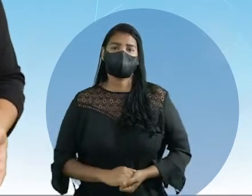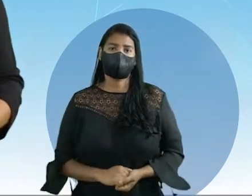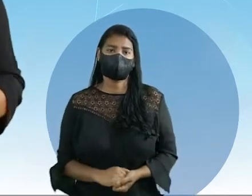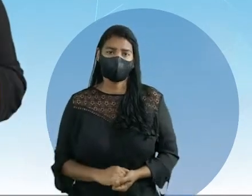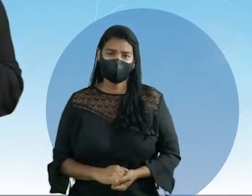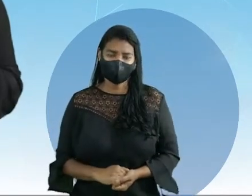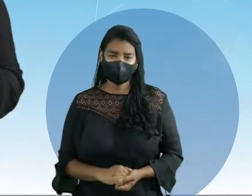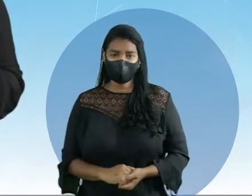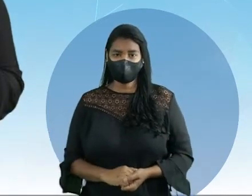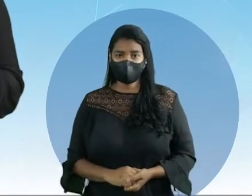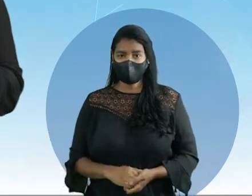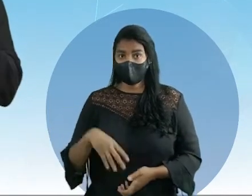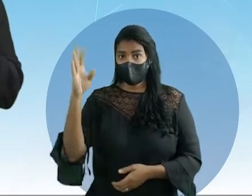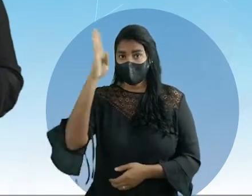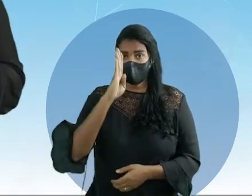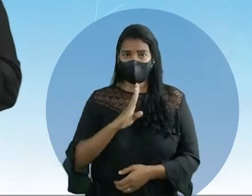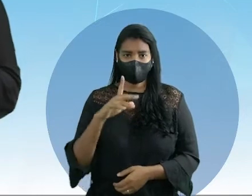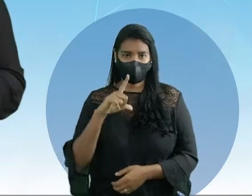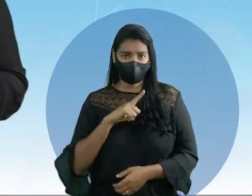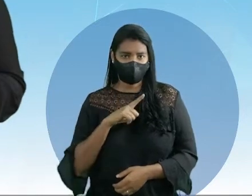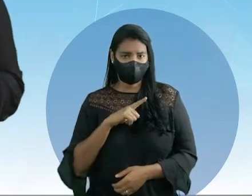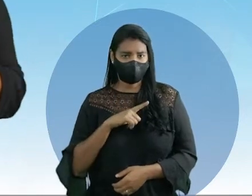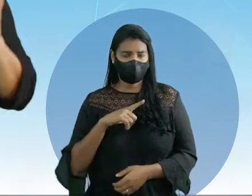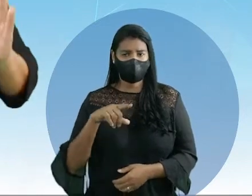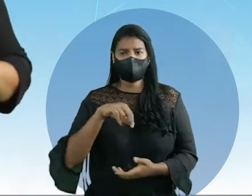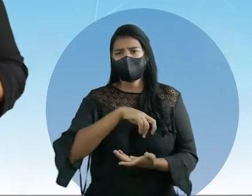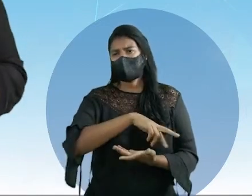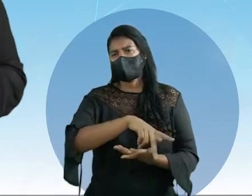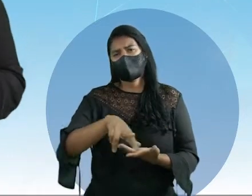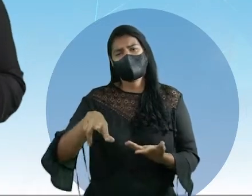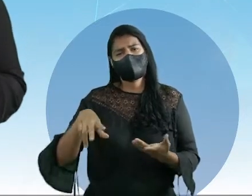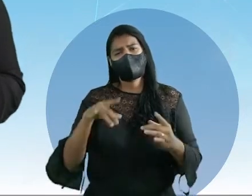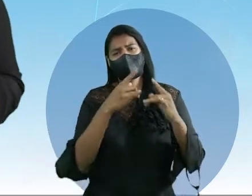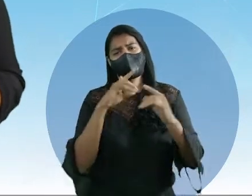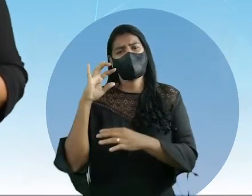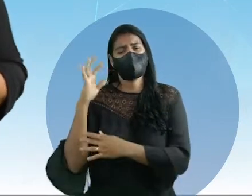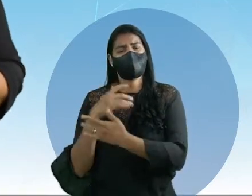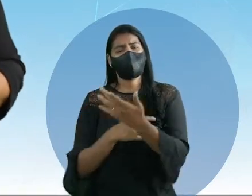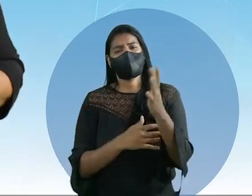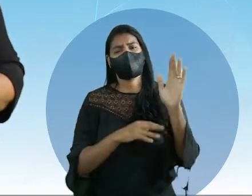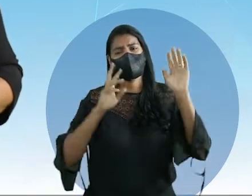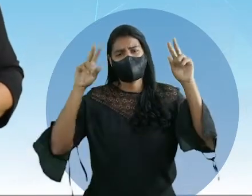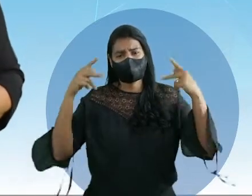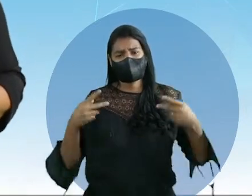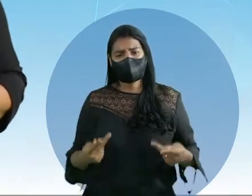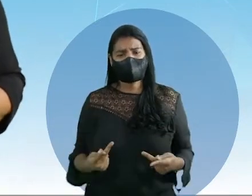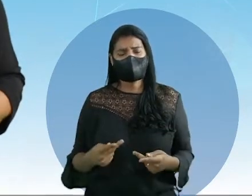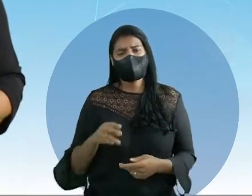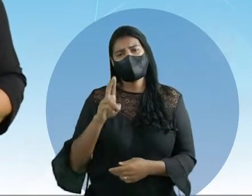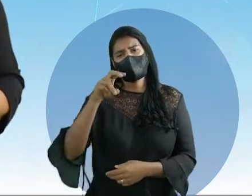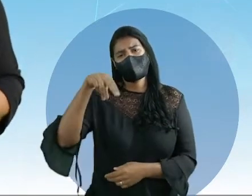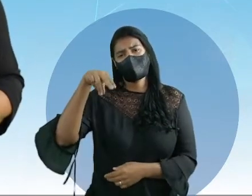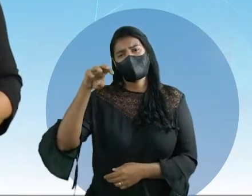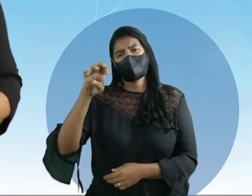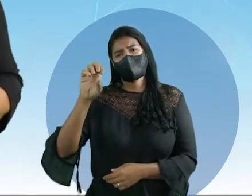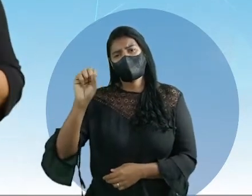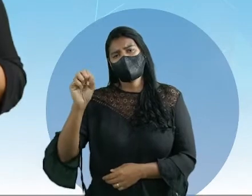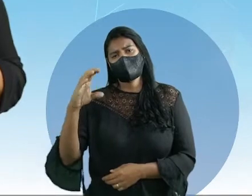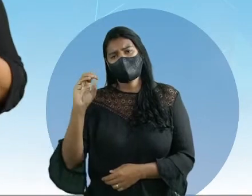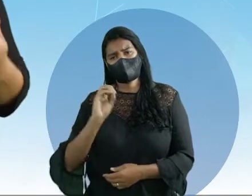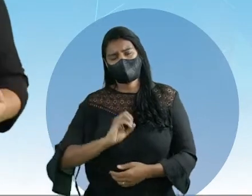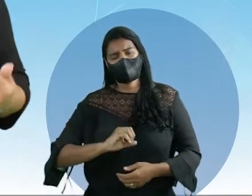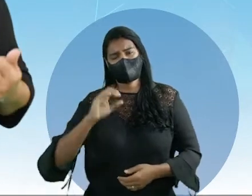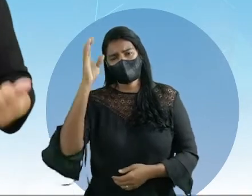Então, aqui no Brasil, a gente tem vários patrimônios, graças a Deus, naturais da humanidade, que é dado pela Unesco. Então,